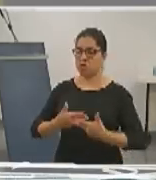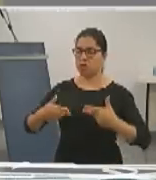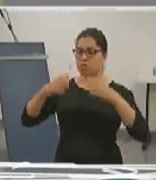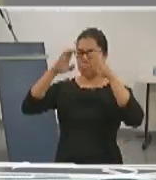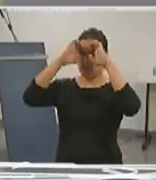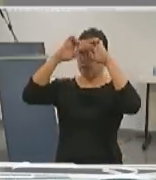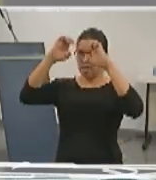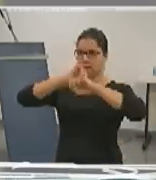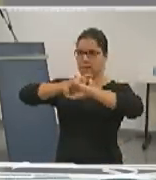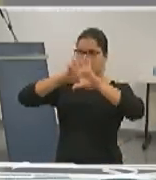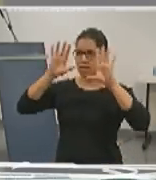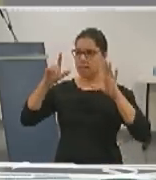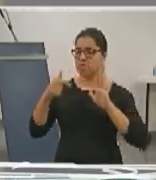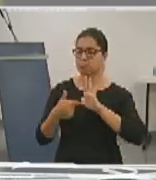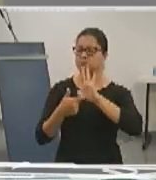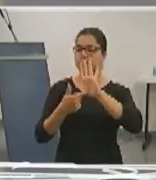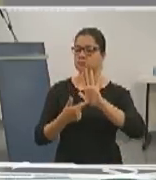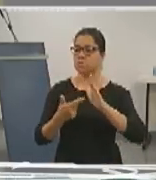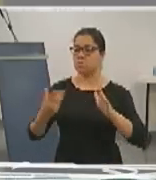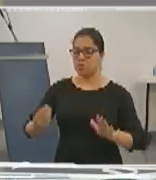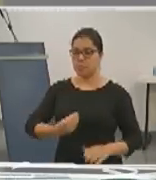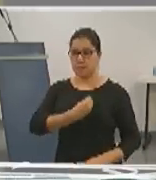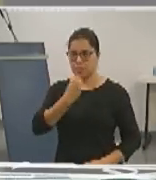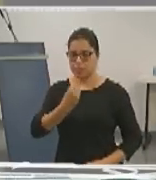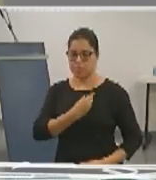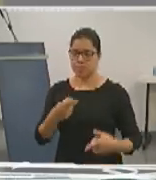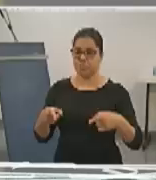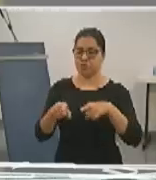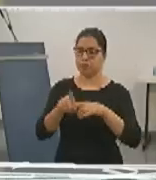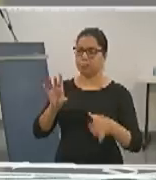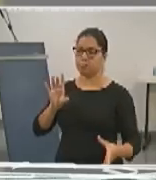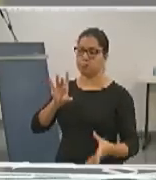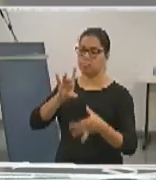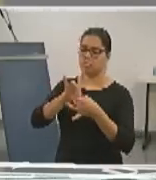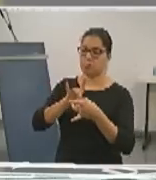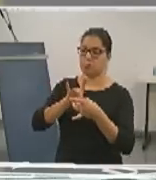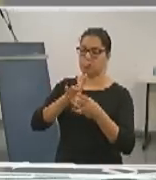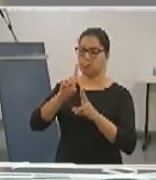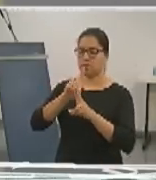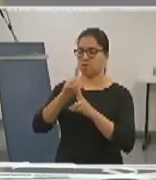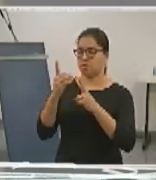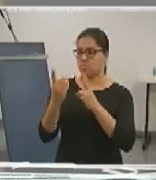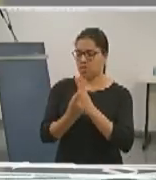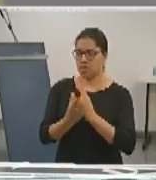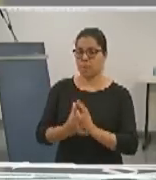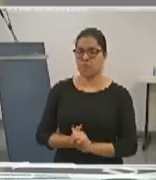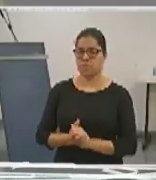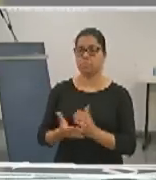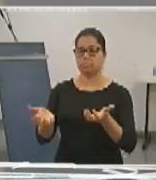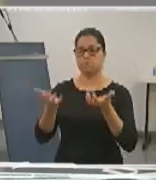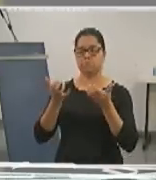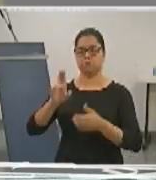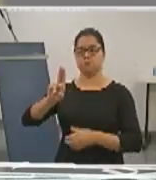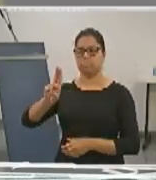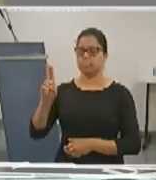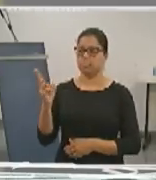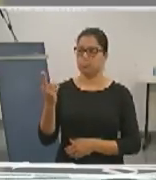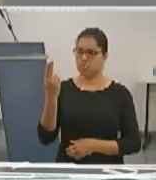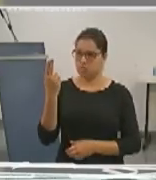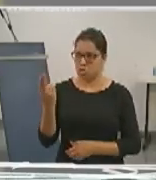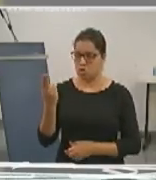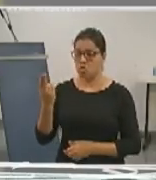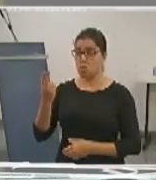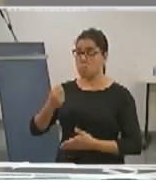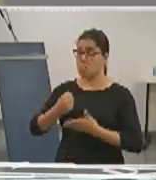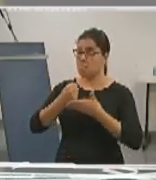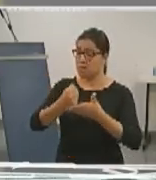transparente, com uma gestão participativa e integrada ao FGD. Queremos um HU que consiga dar continuidade à prestação de serviços